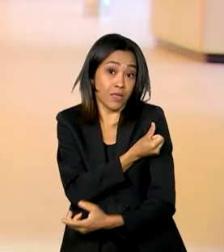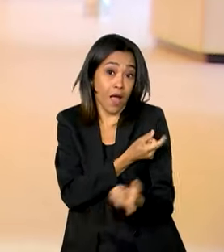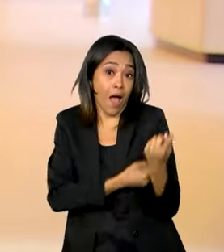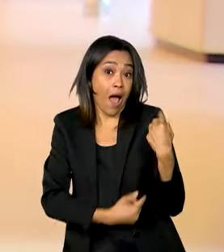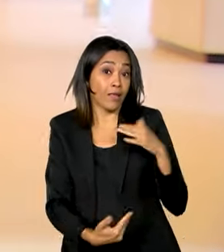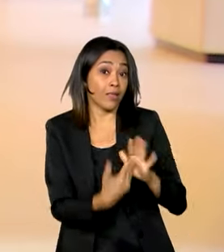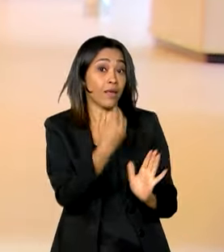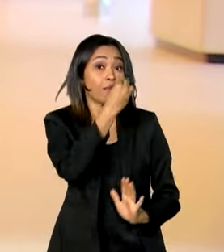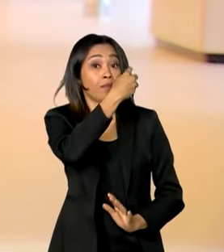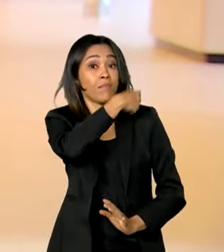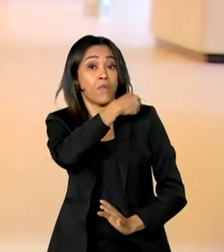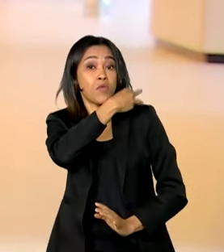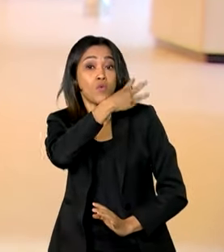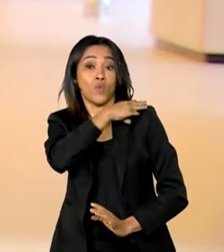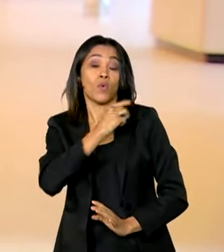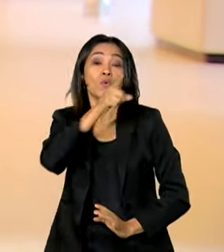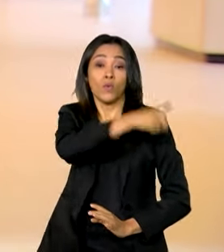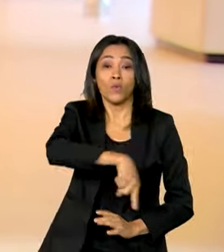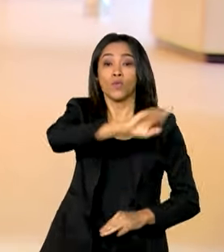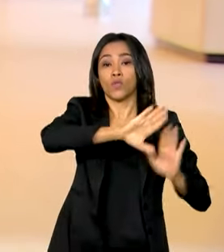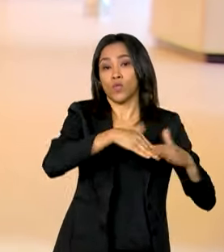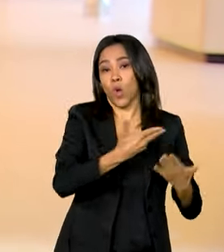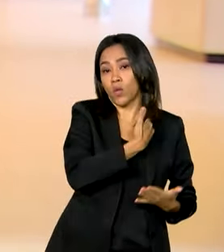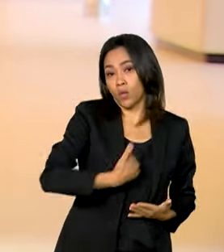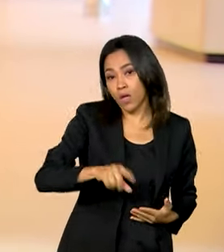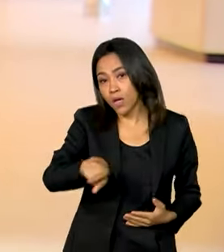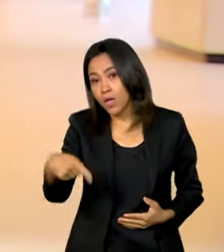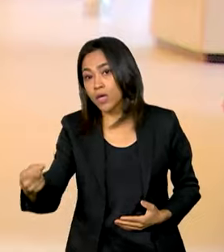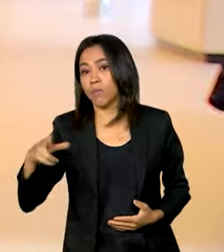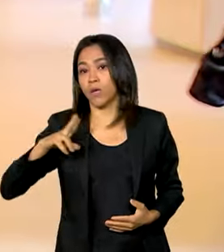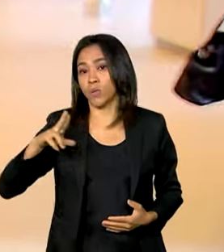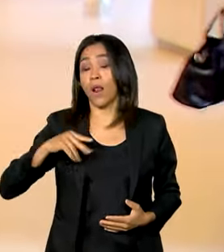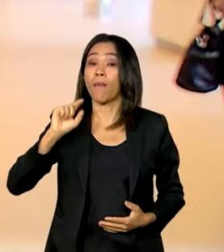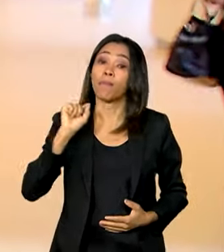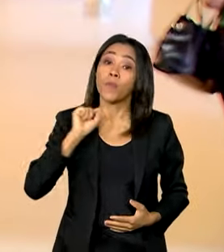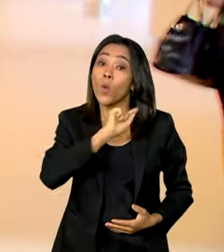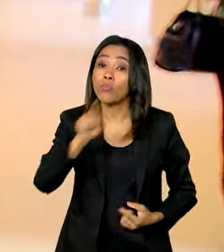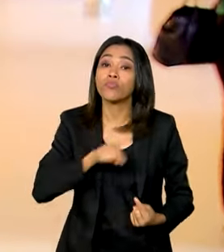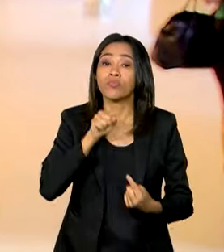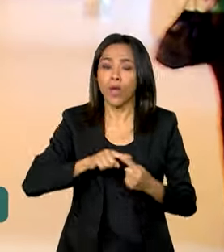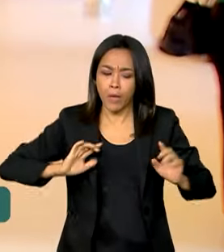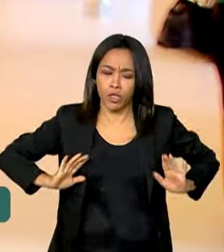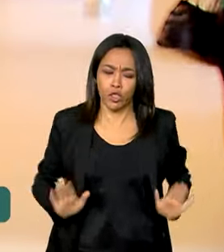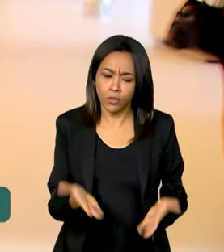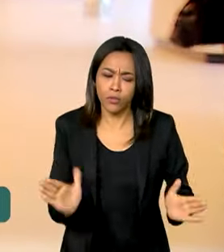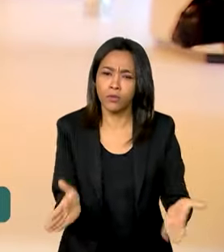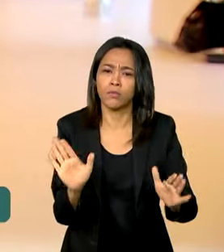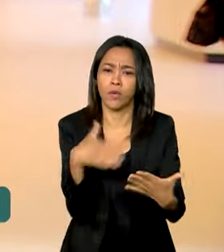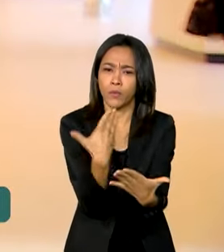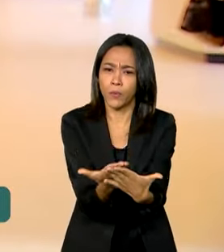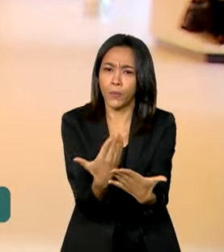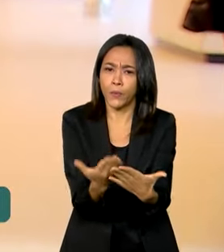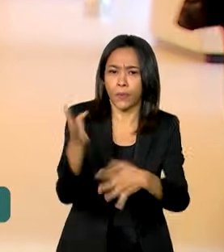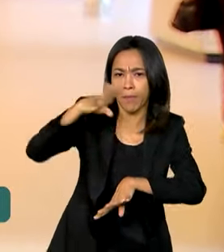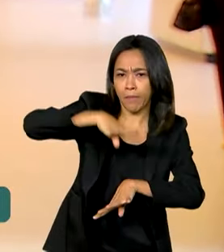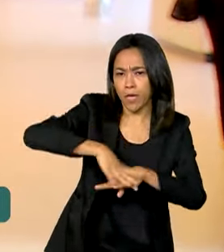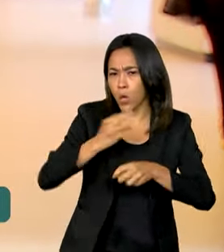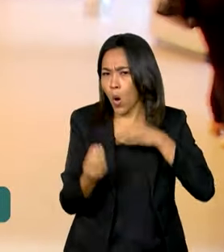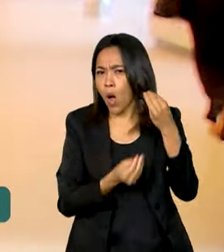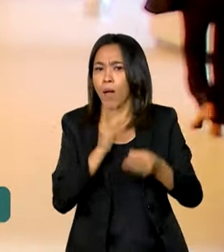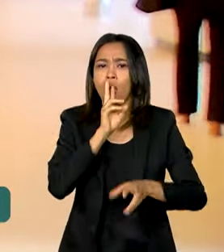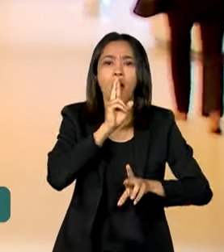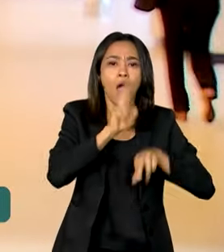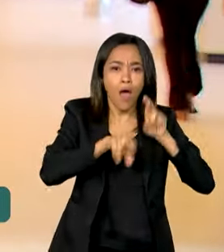médio de escolas públicas e privadas. A Olimpíada nasceu para estimular o estudo da matemática por meio da resolução de